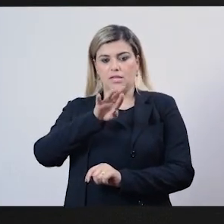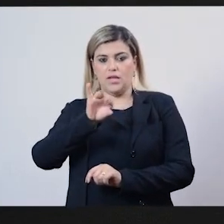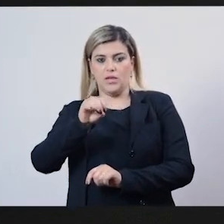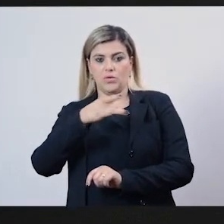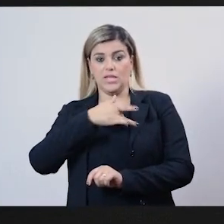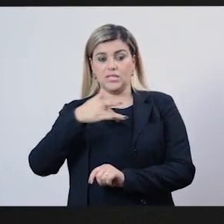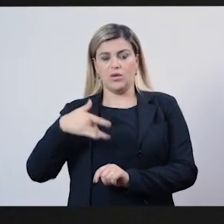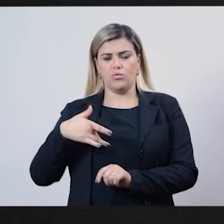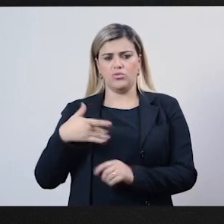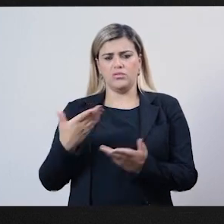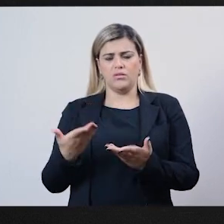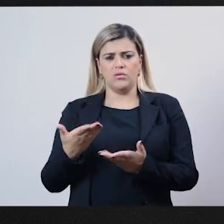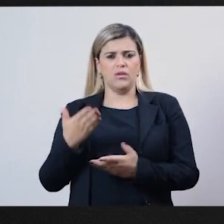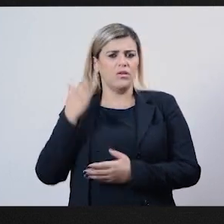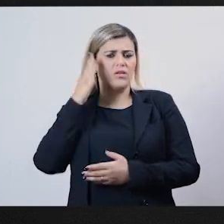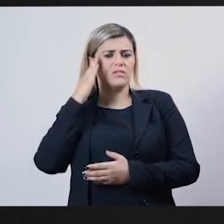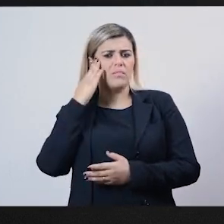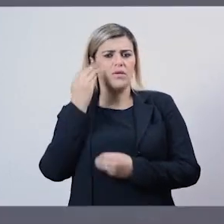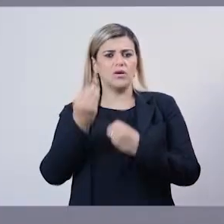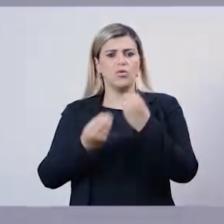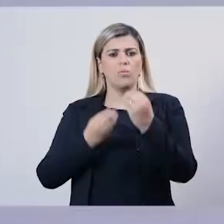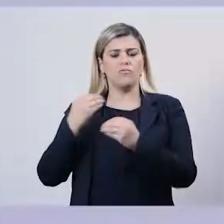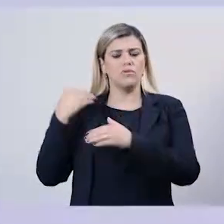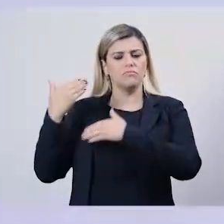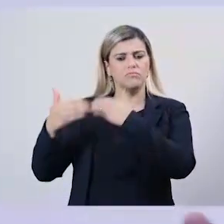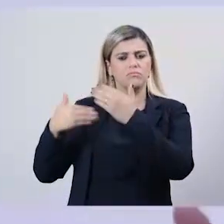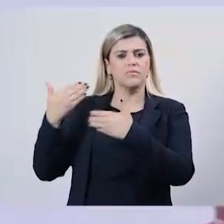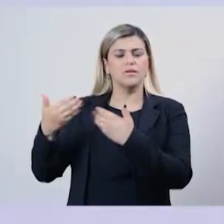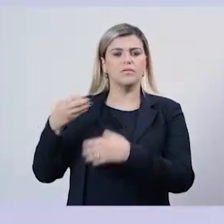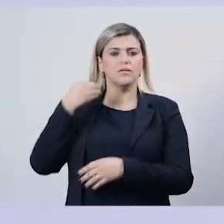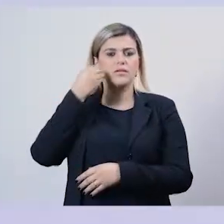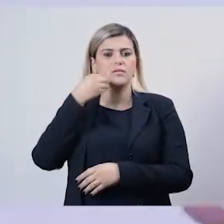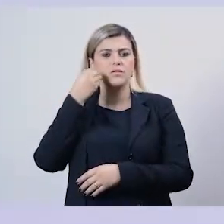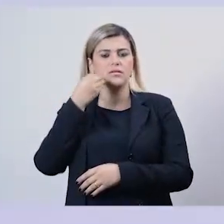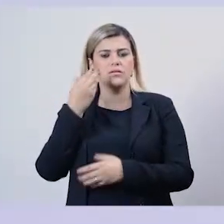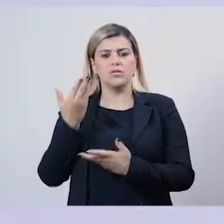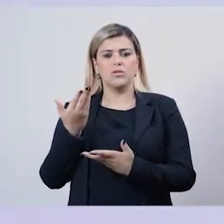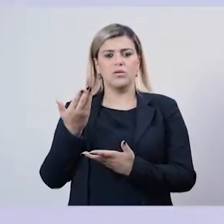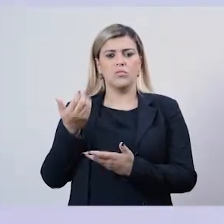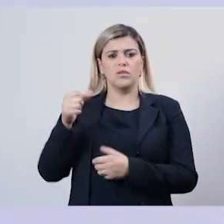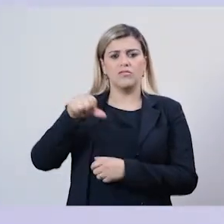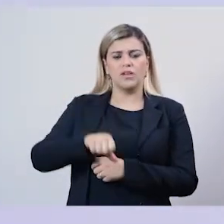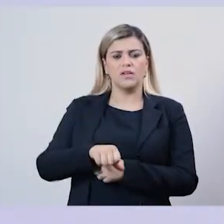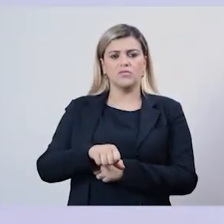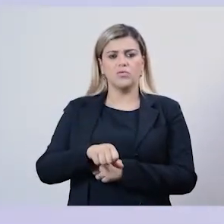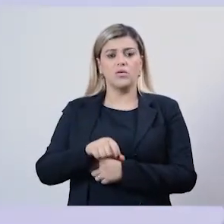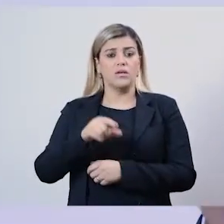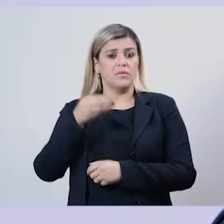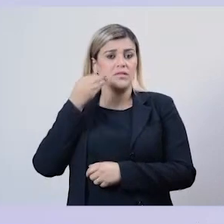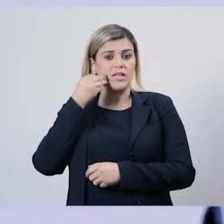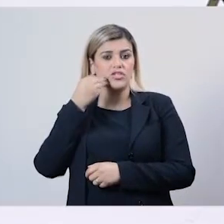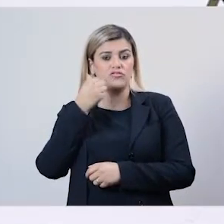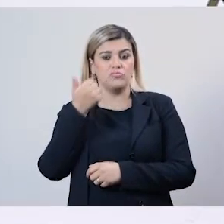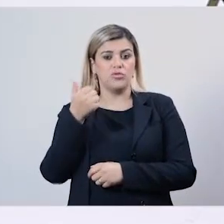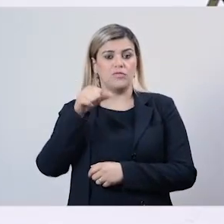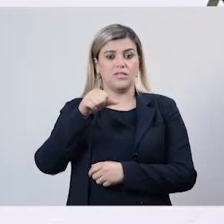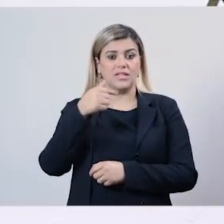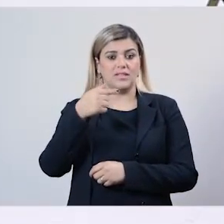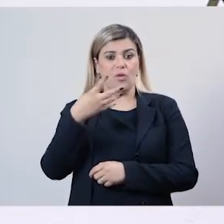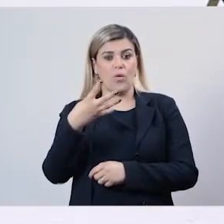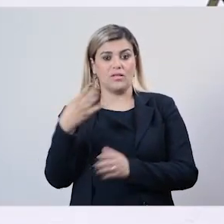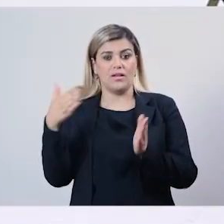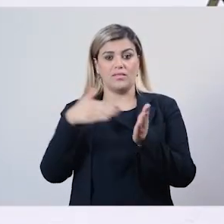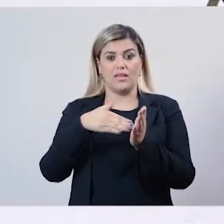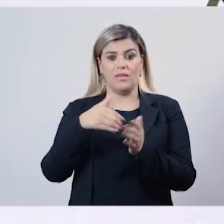E eu queria entender um pouco como foi essa experiência, por que fracassou, e como começaram as tentativas de 1974 a 1975